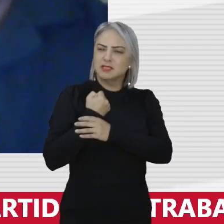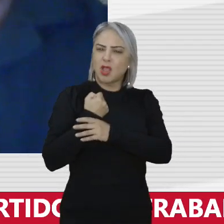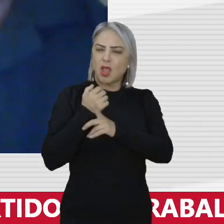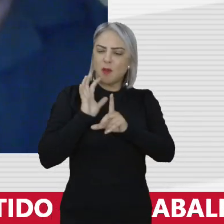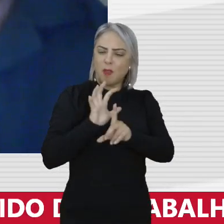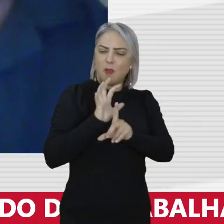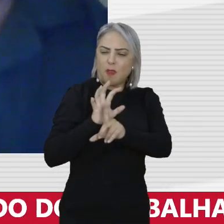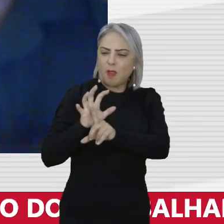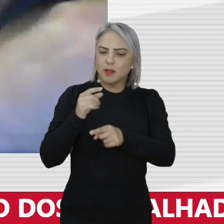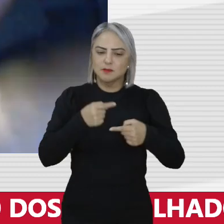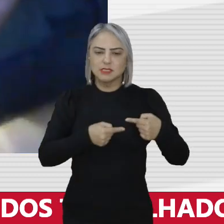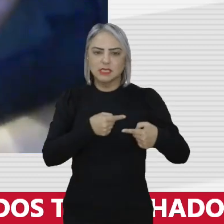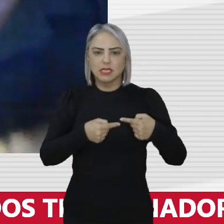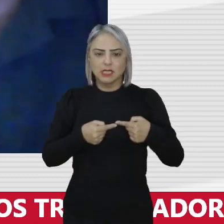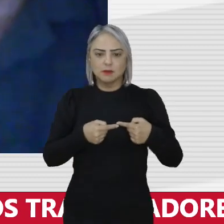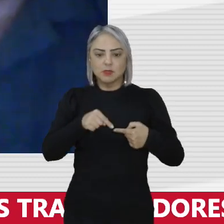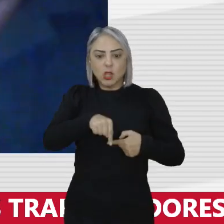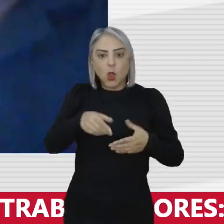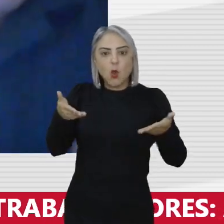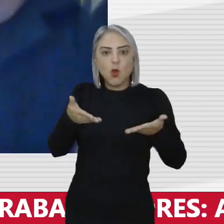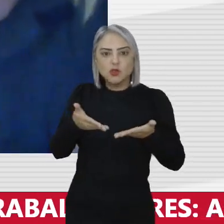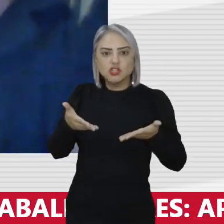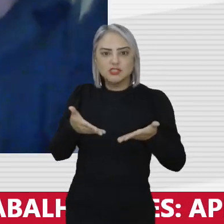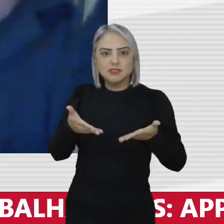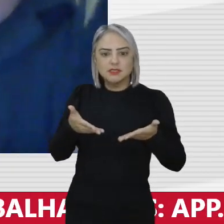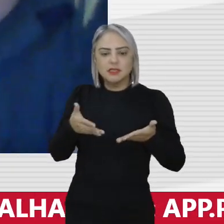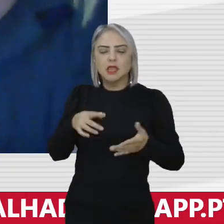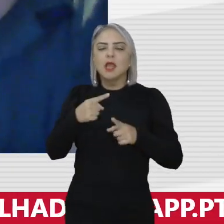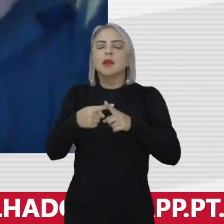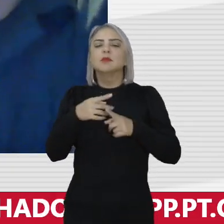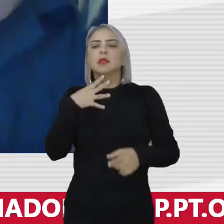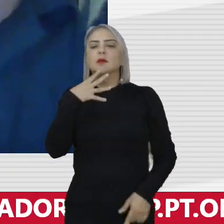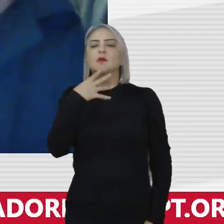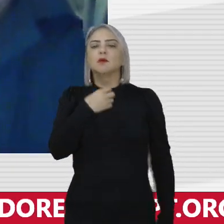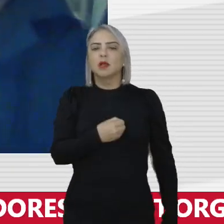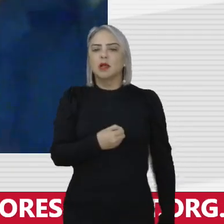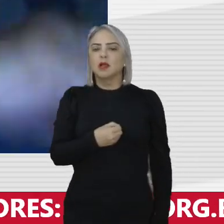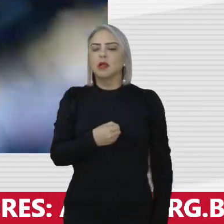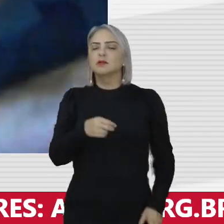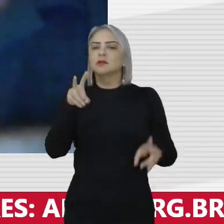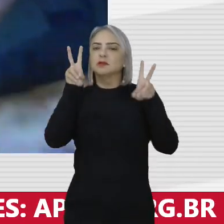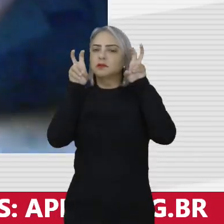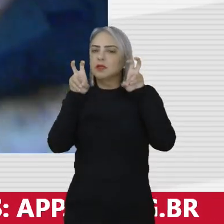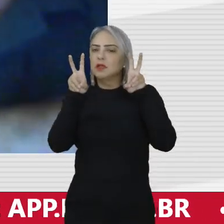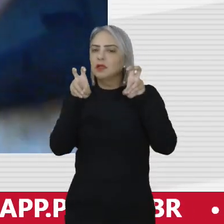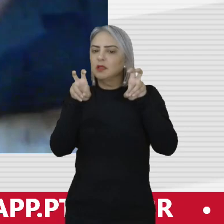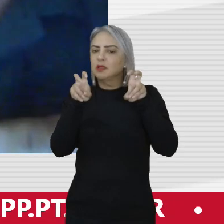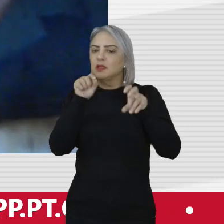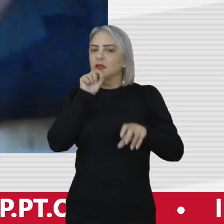políticos de hoje. Porque eu acho que o tema desta